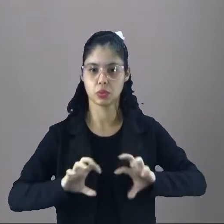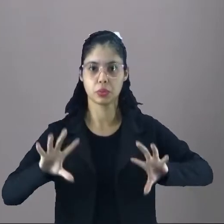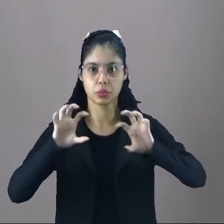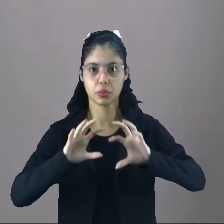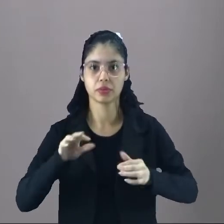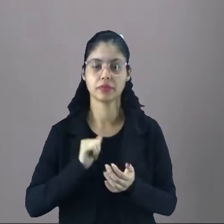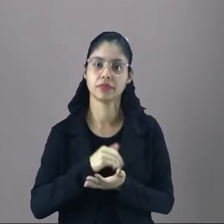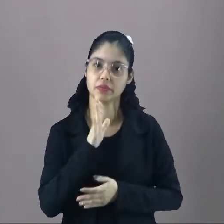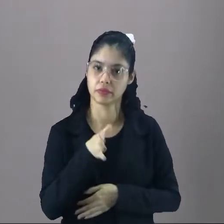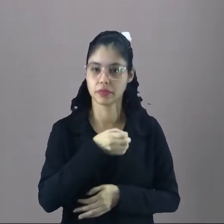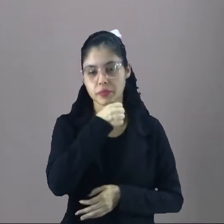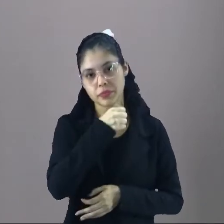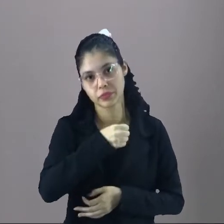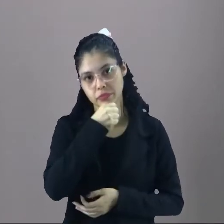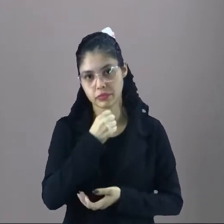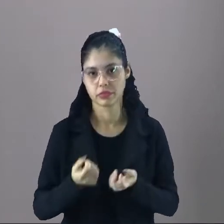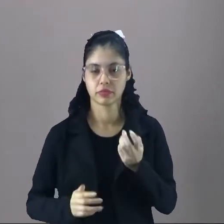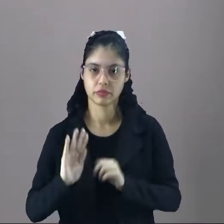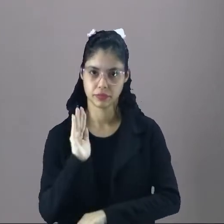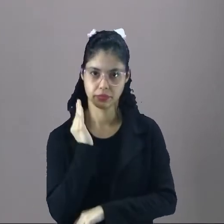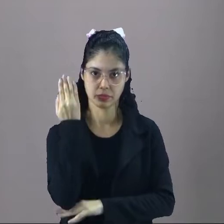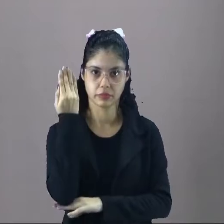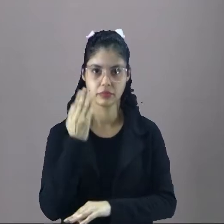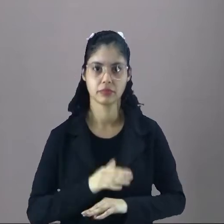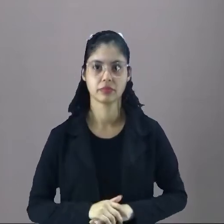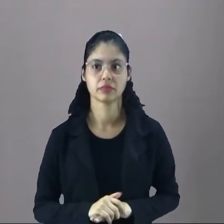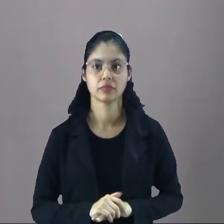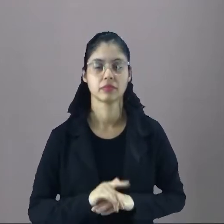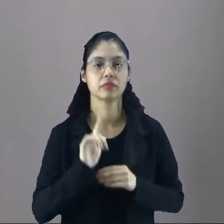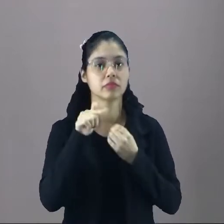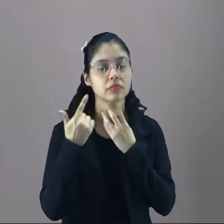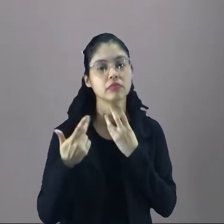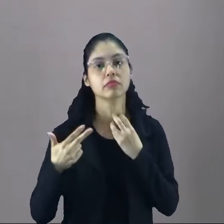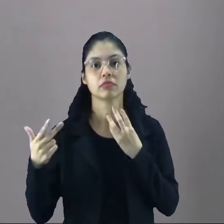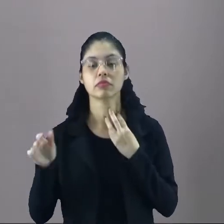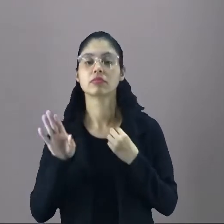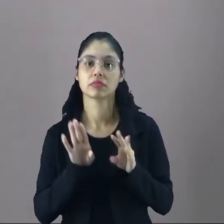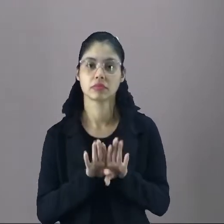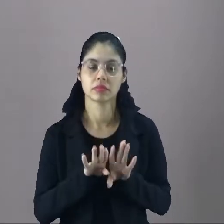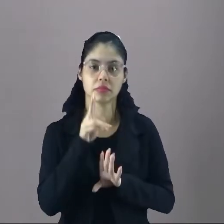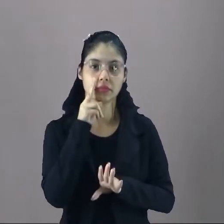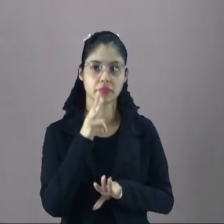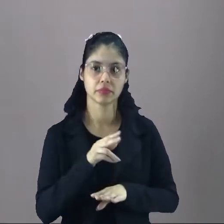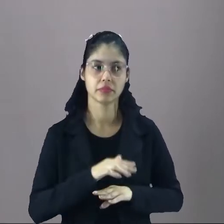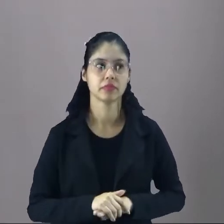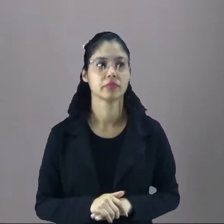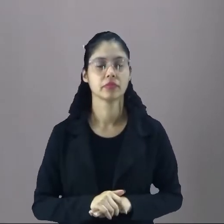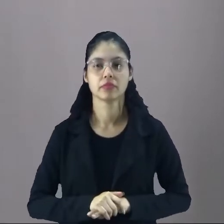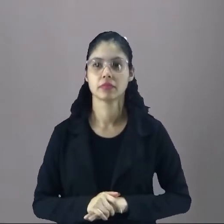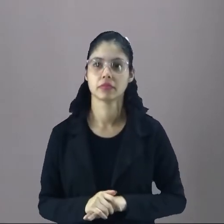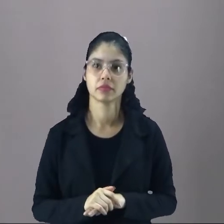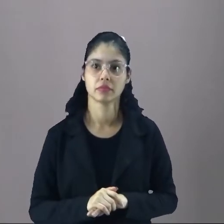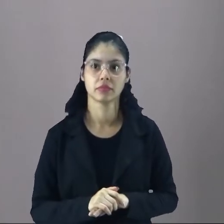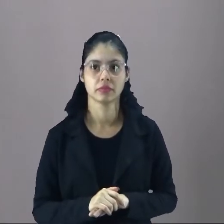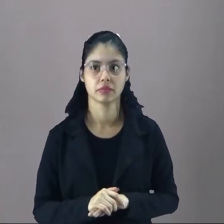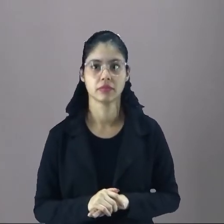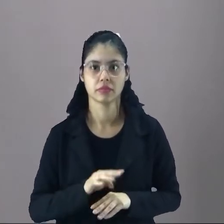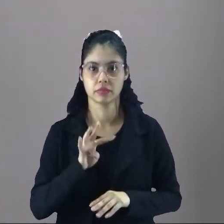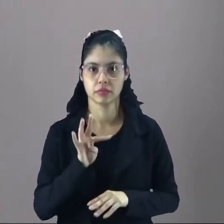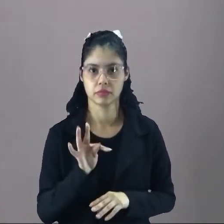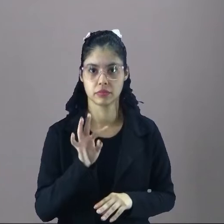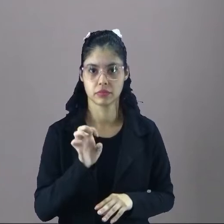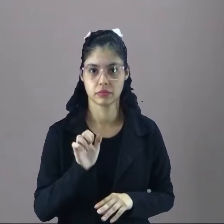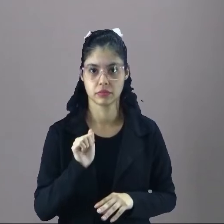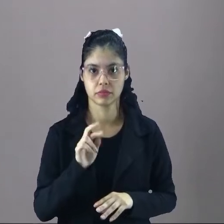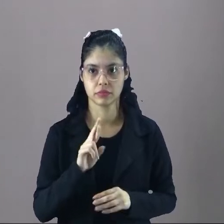e na casa da vovó, um fogão a lenha. Outra coisa que a Júlia viu foi um TEAR.